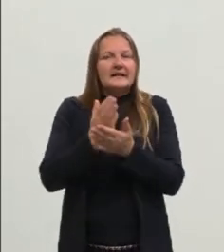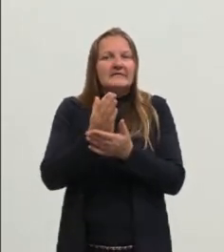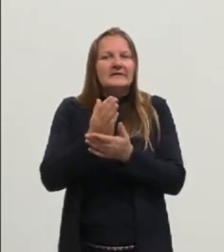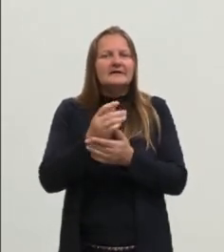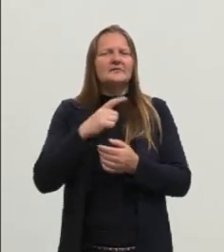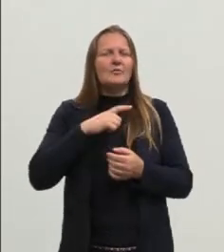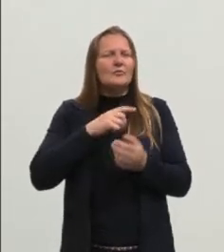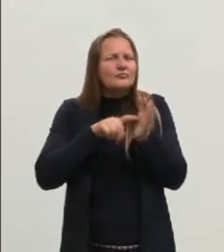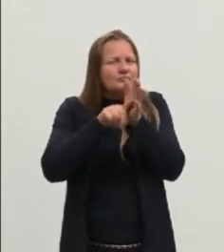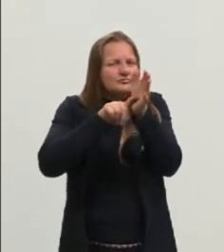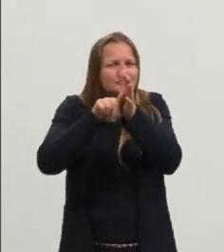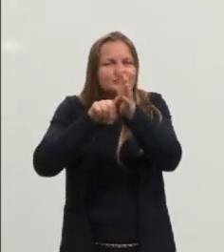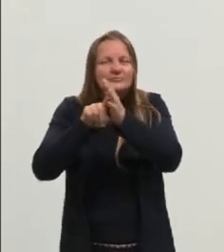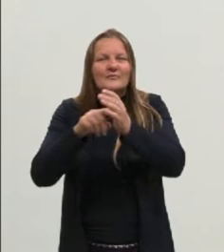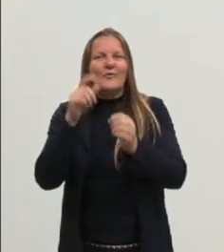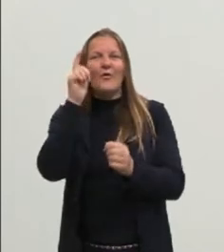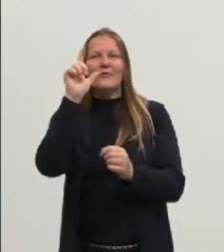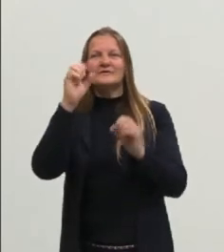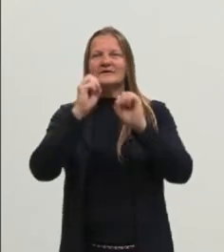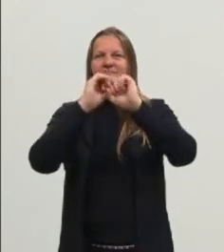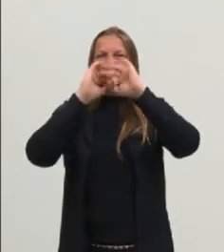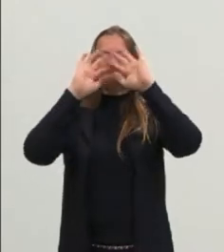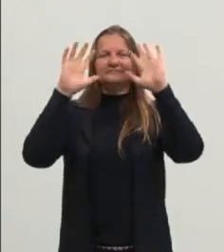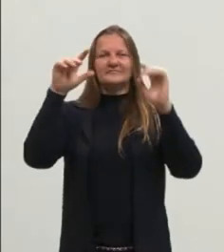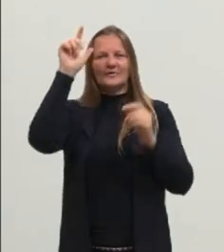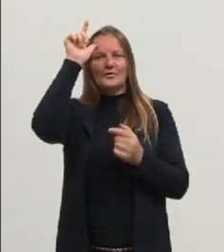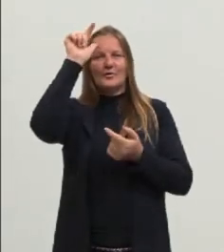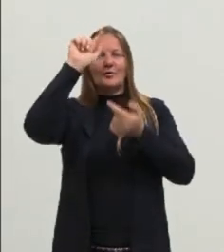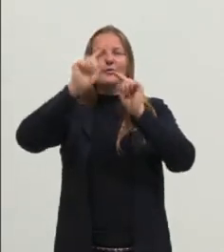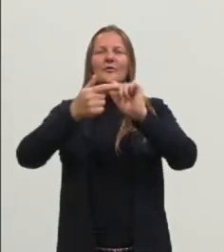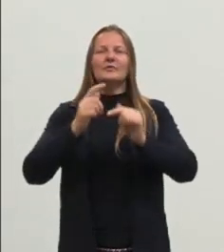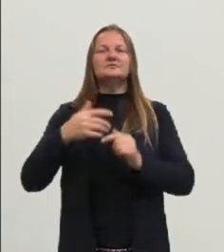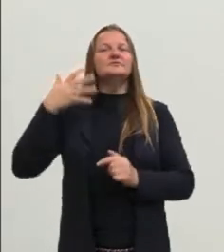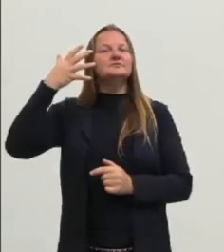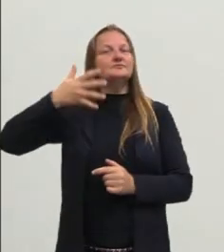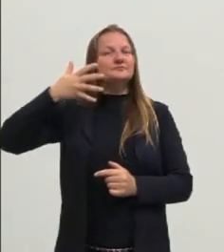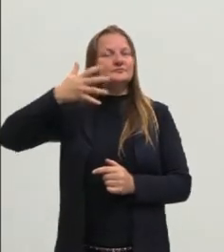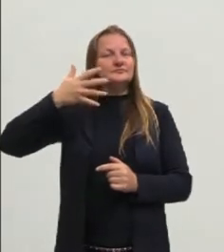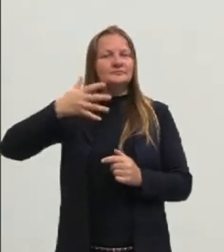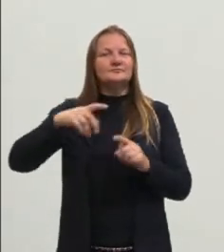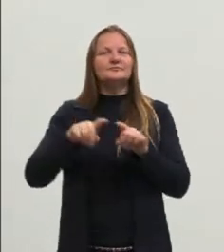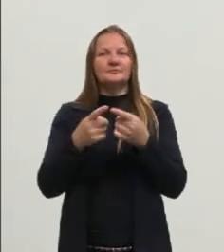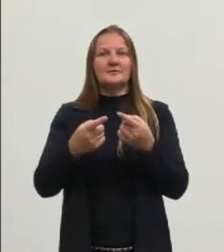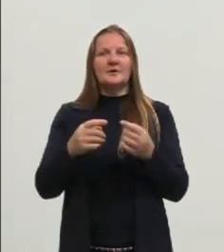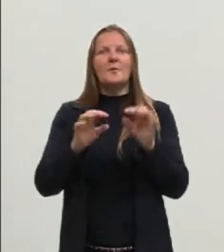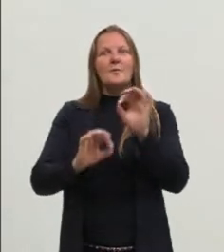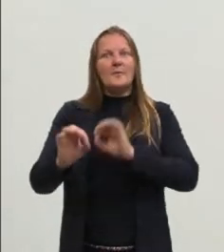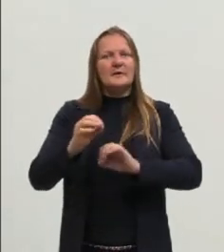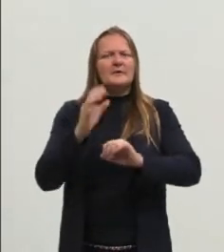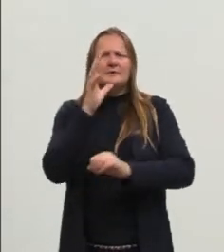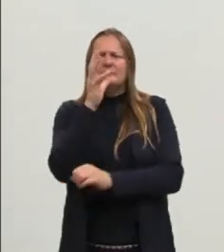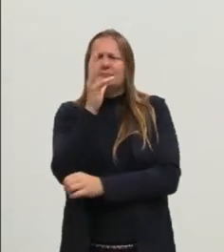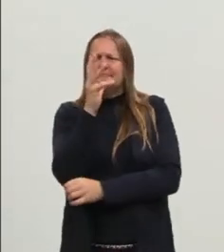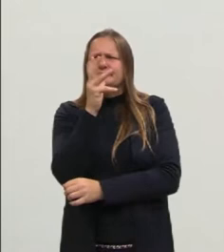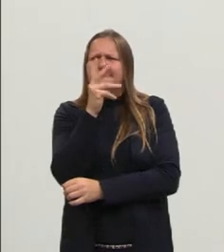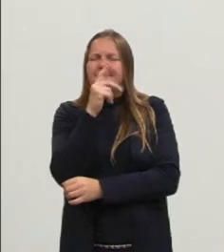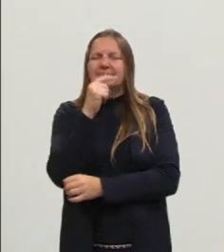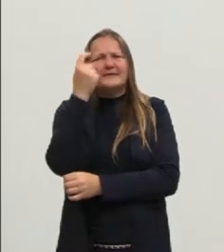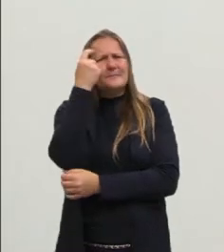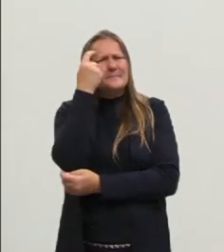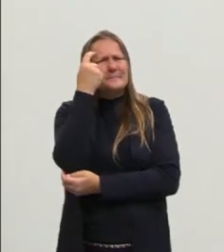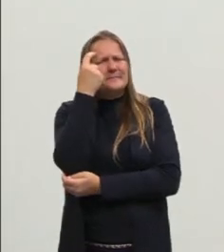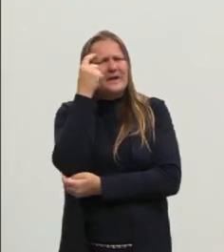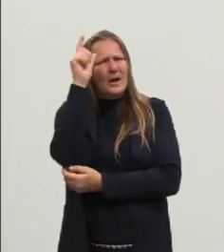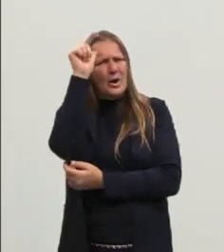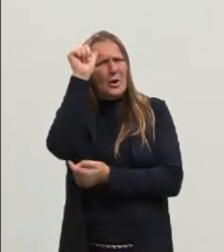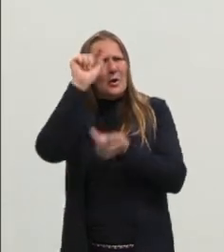dessa verificação, a gente consegue entender a lógica de um discurso. E eu demorei muito tempo para entender isso. Entendendo a